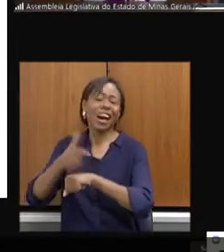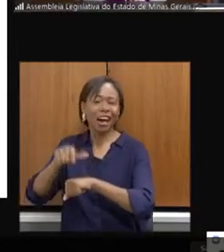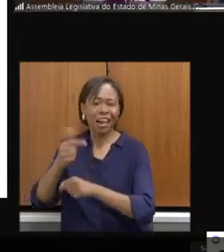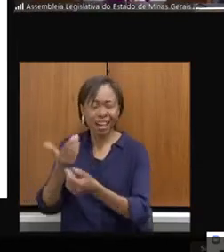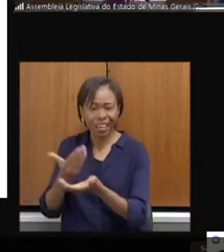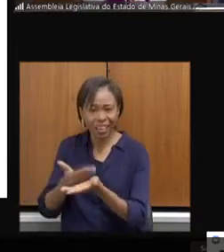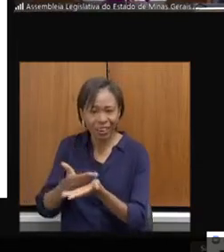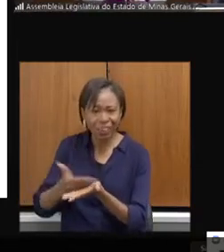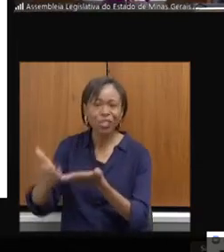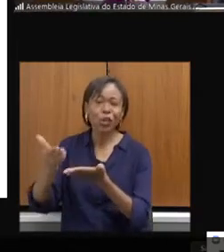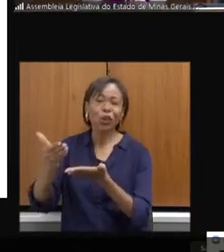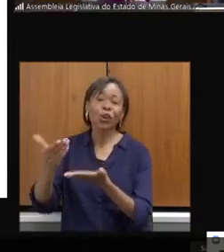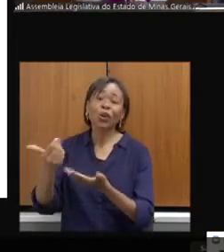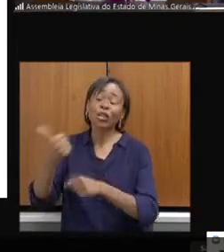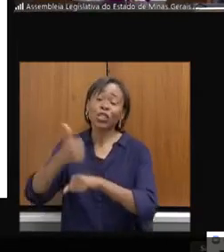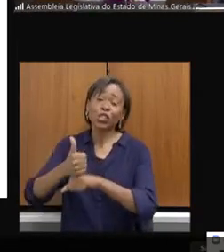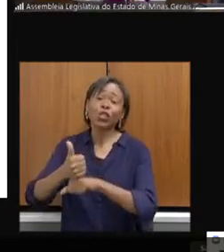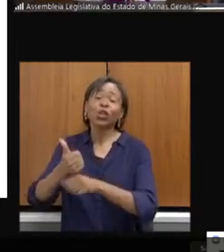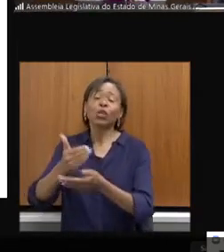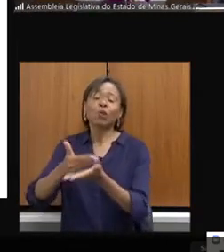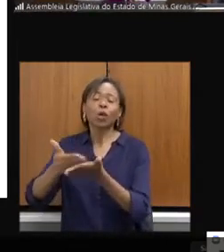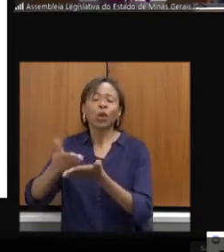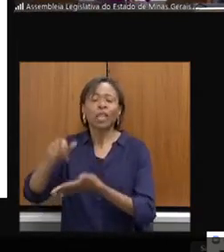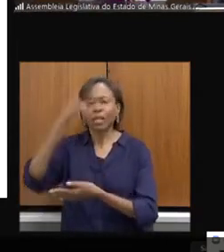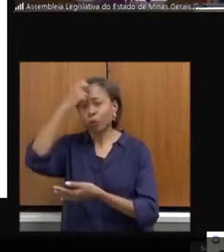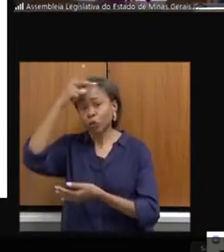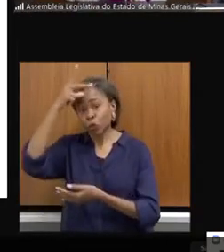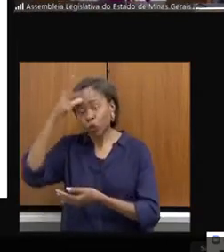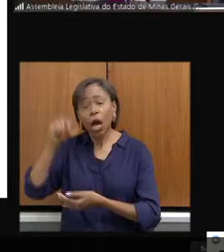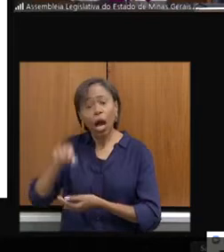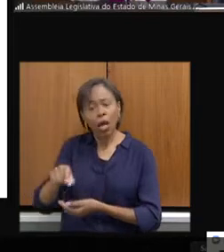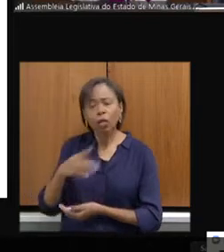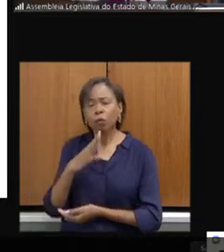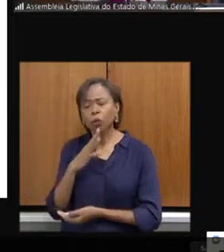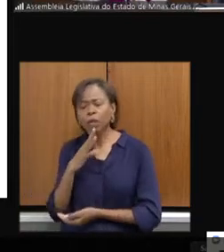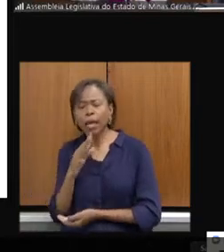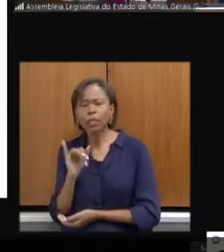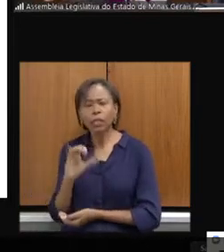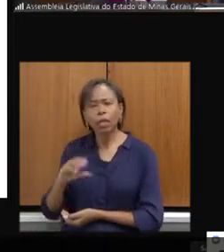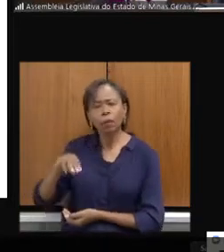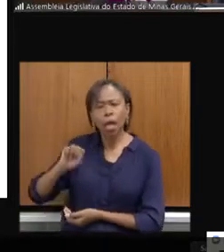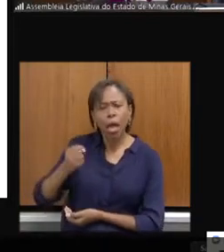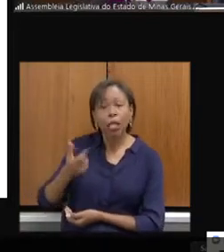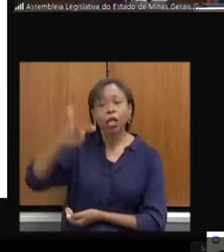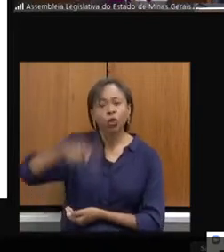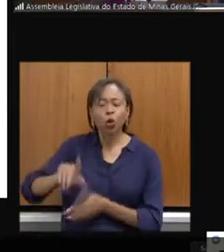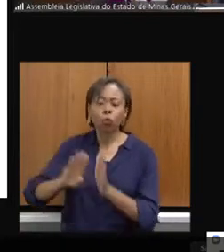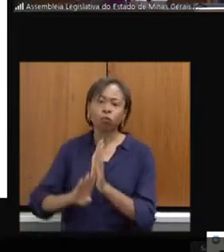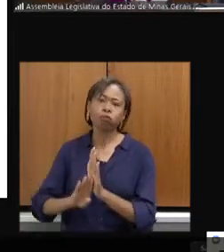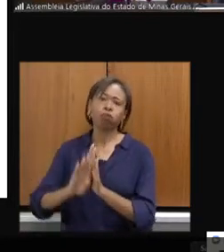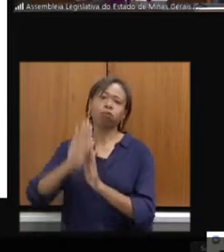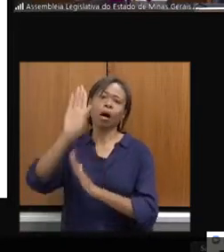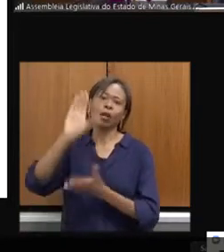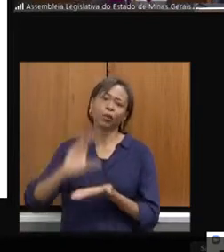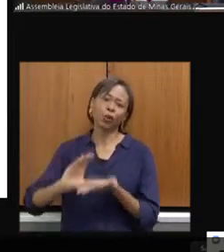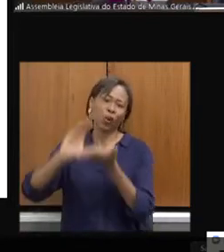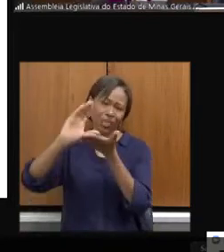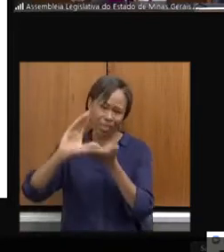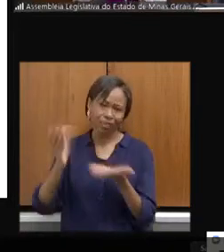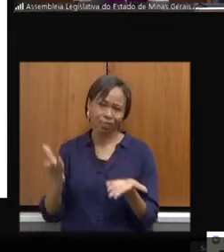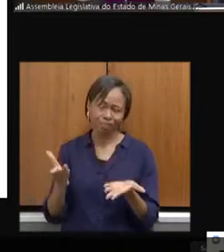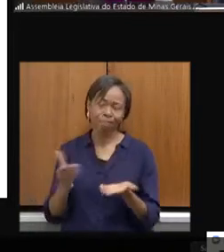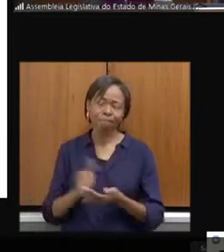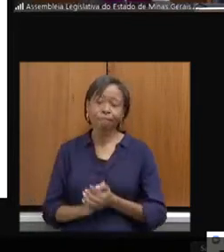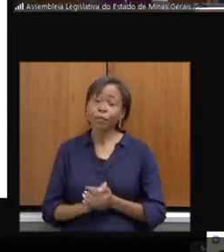prefeitura, ele toma conhecimento do ICMS e ele se interessa por conhecer o programa. E aí aumenta de novo o número de conselhos. Mas essa questão